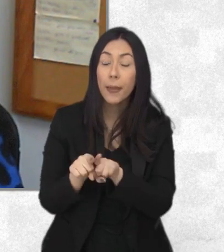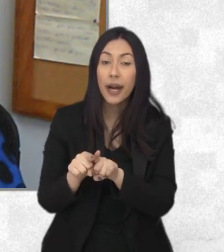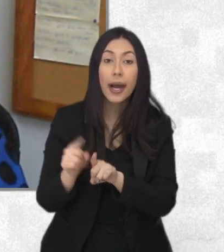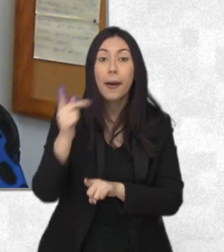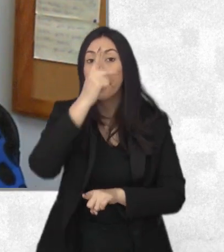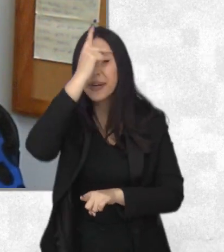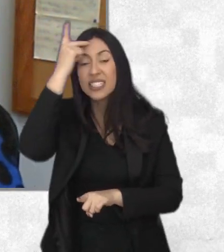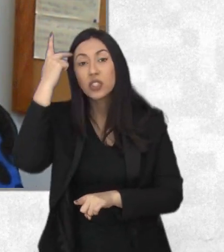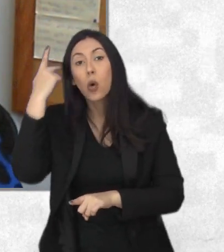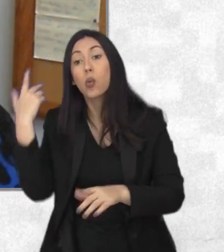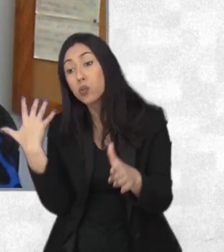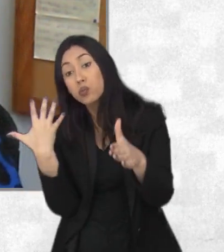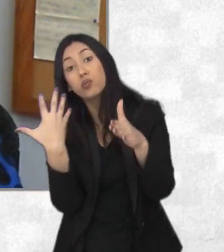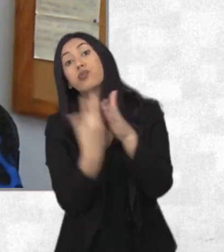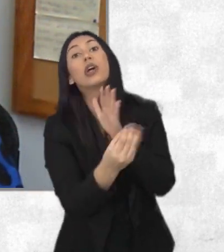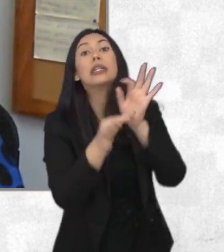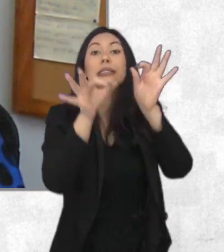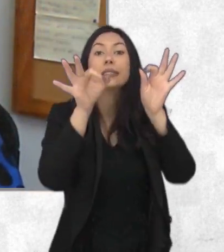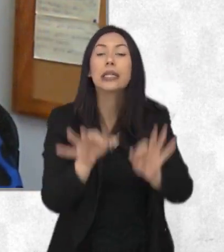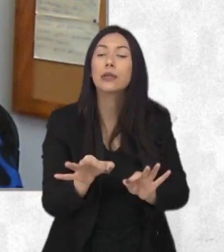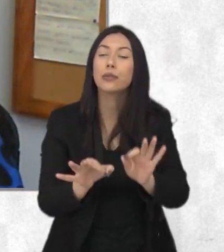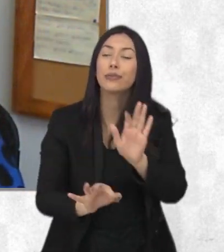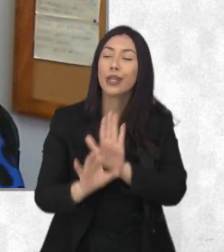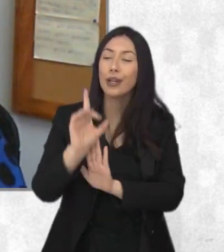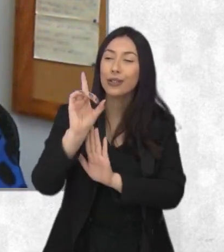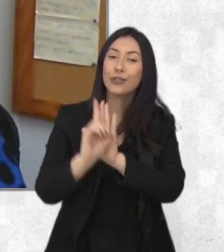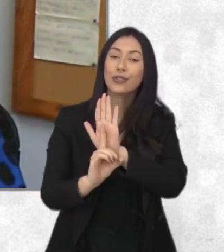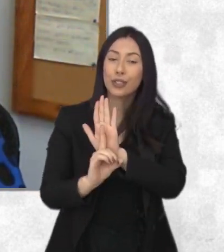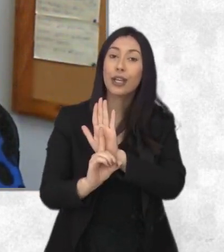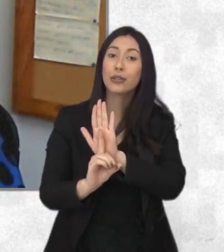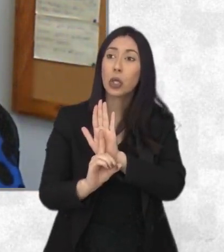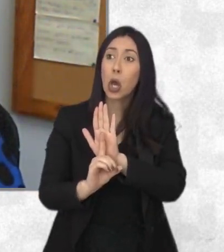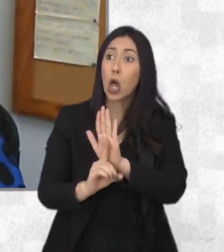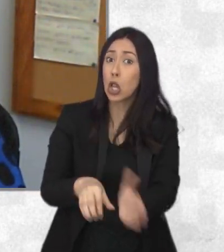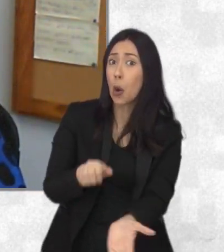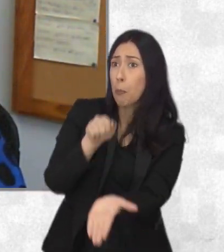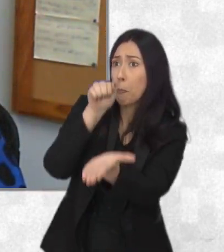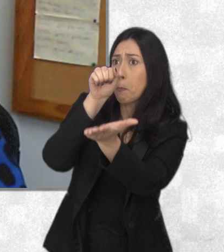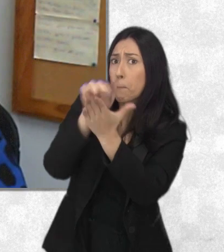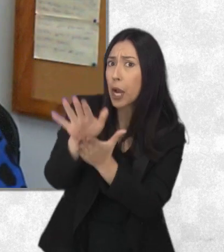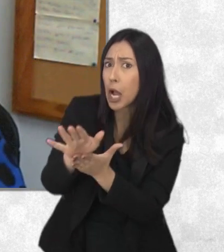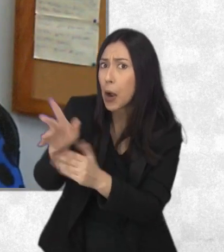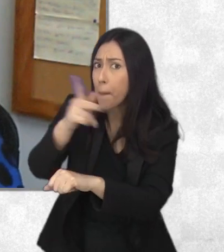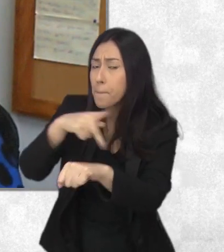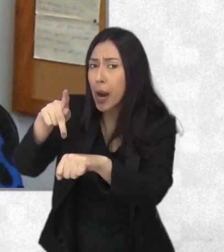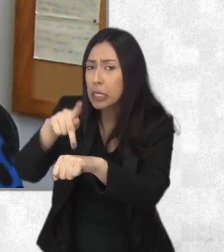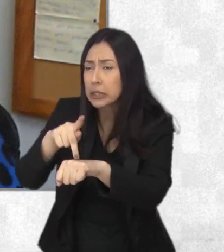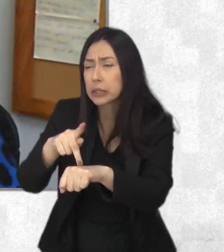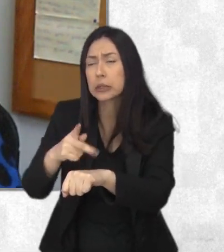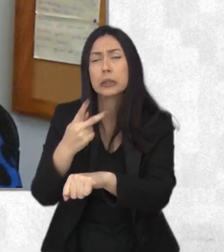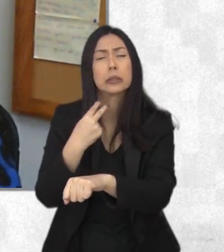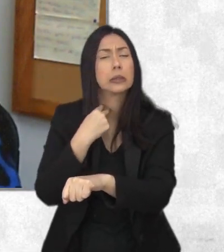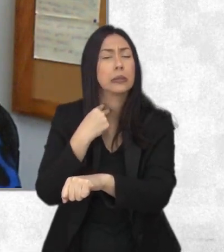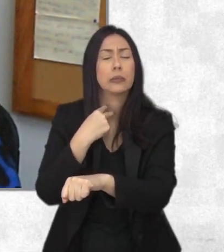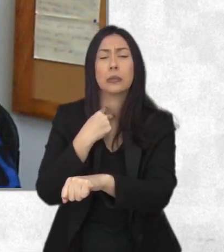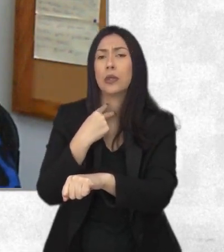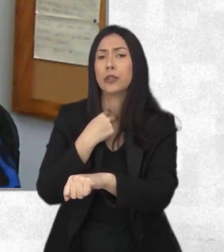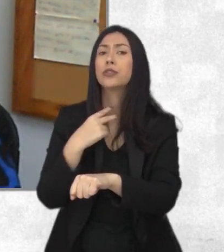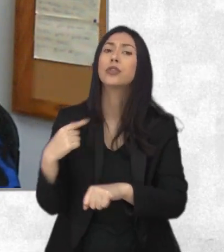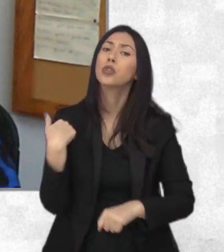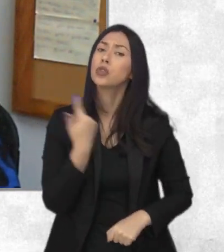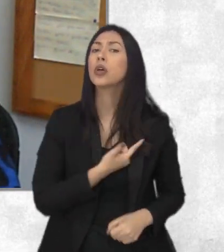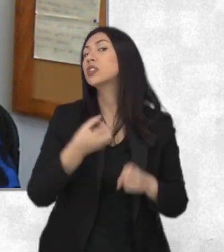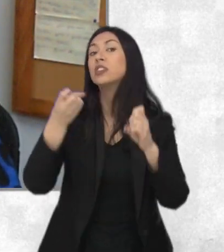públicas. Além disso quem é reconhecido como refugiado tem direito a não ser devolvido para o país que